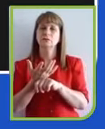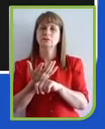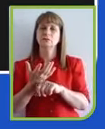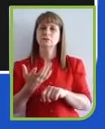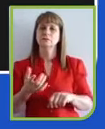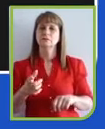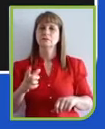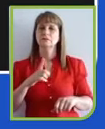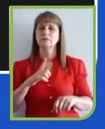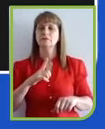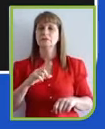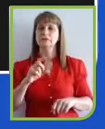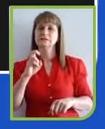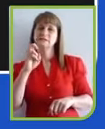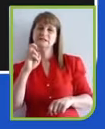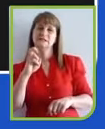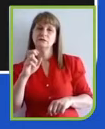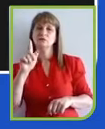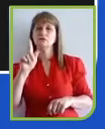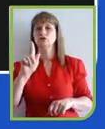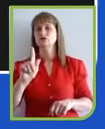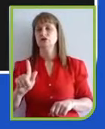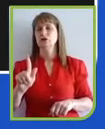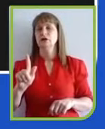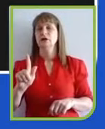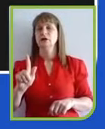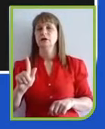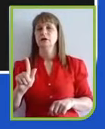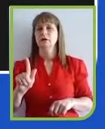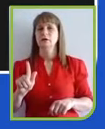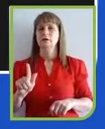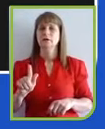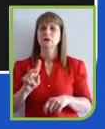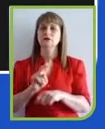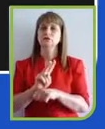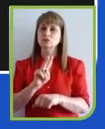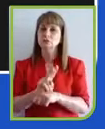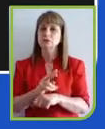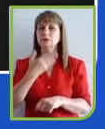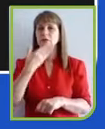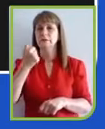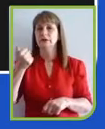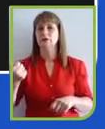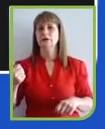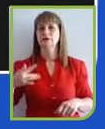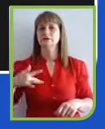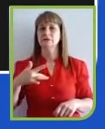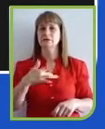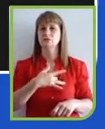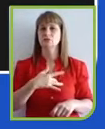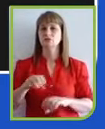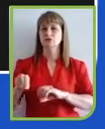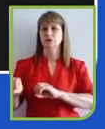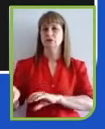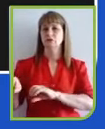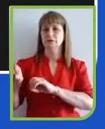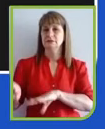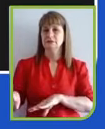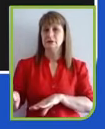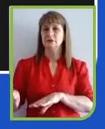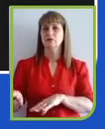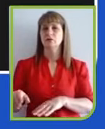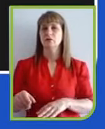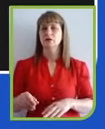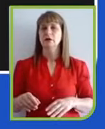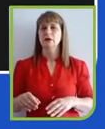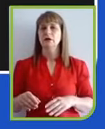atuando a serviço da melhoria da saúde, da educação e do transporte, carne e proteínas